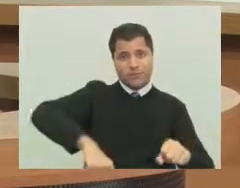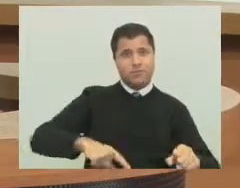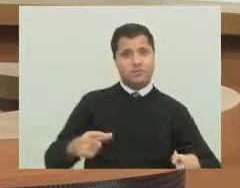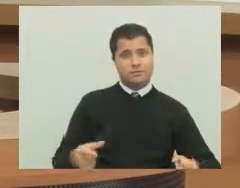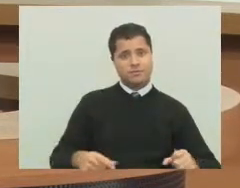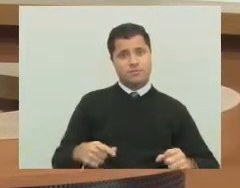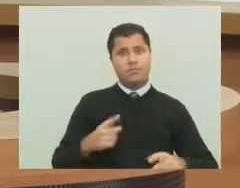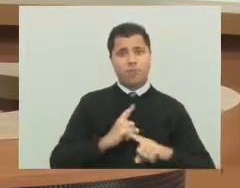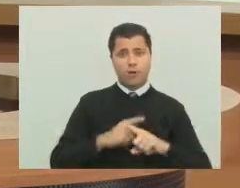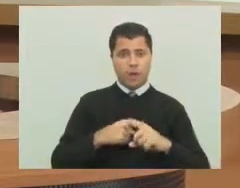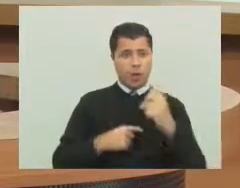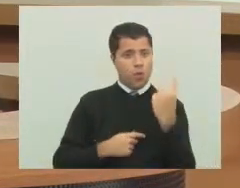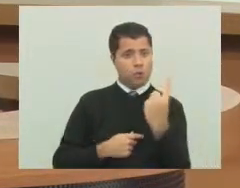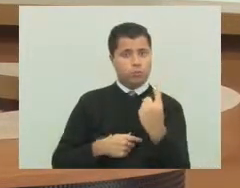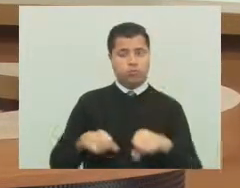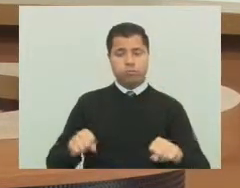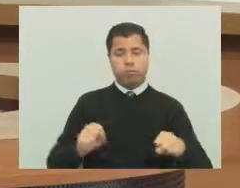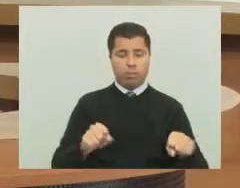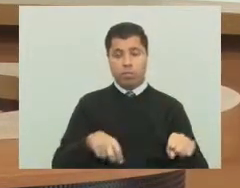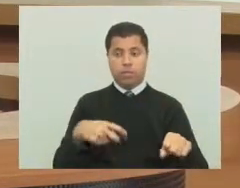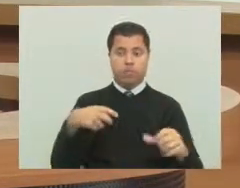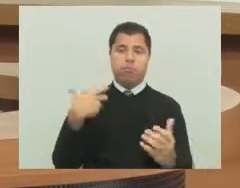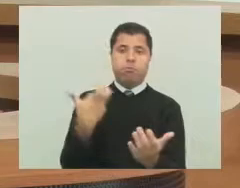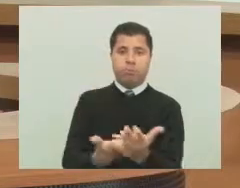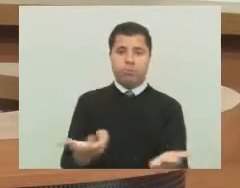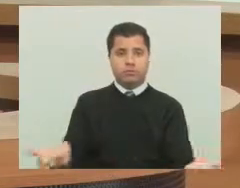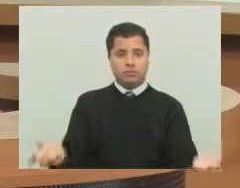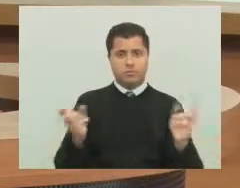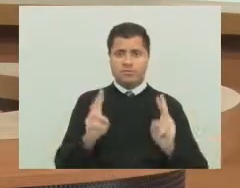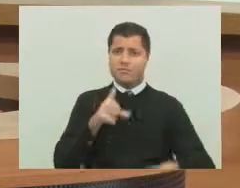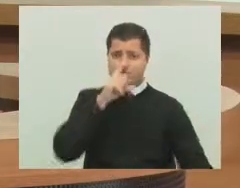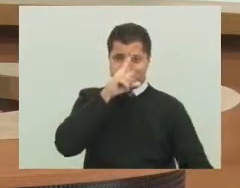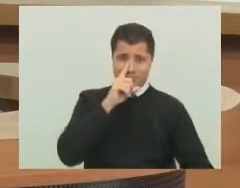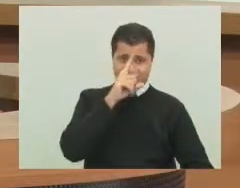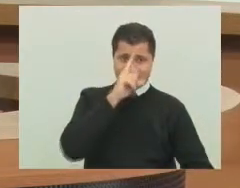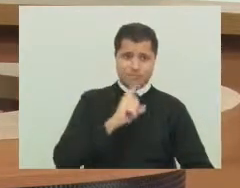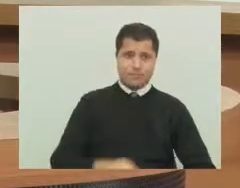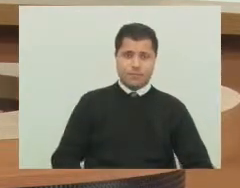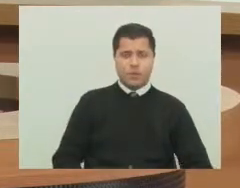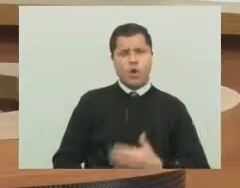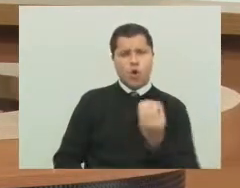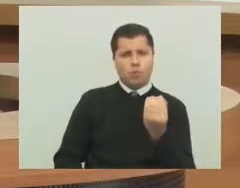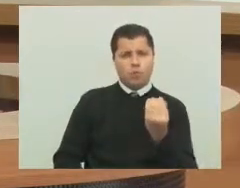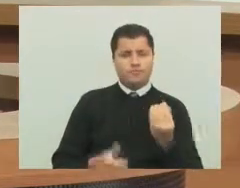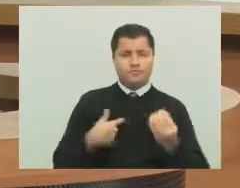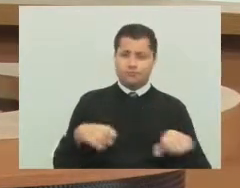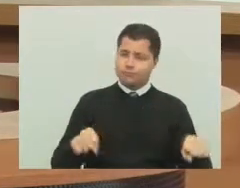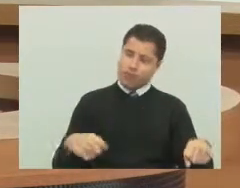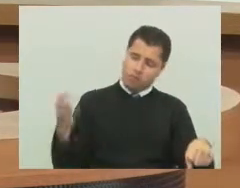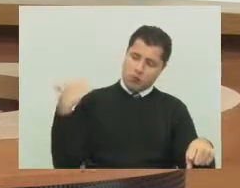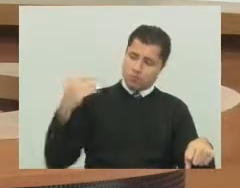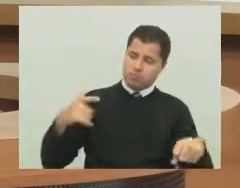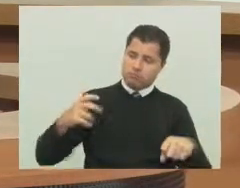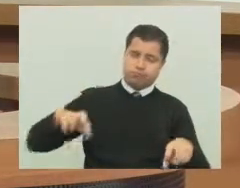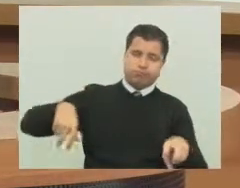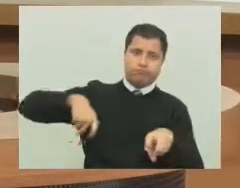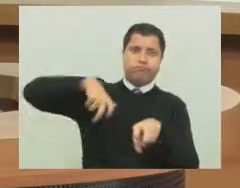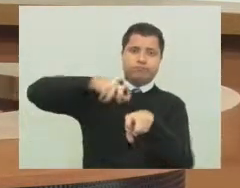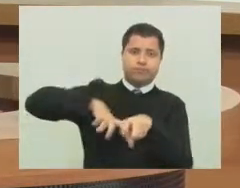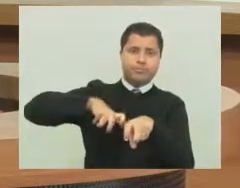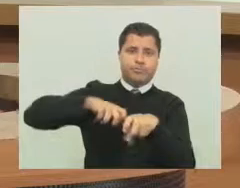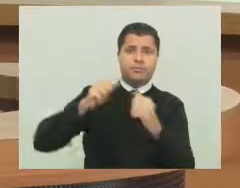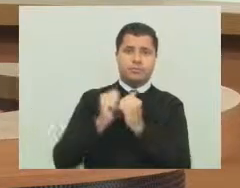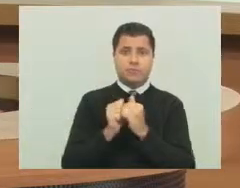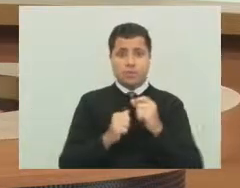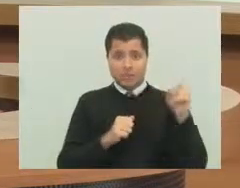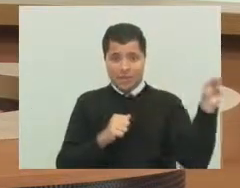um passageiro na garupa. Você tem a marginal de ET, mata-se